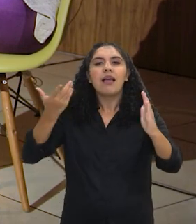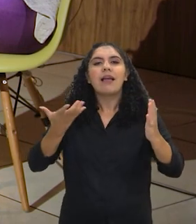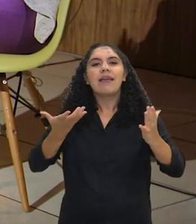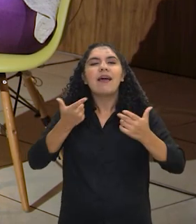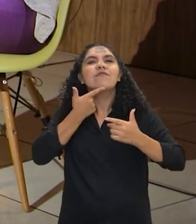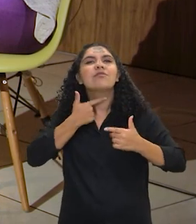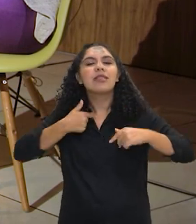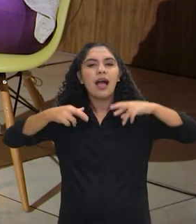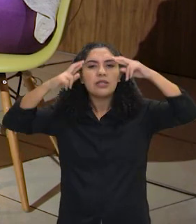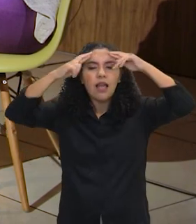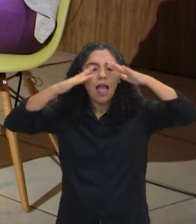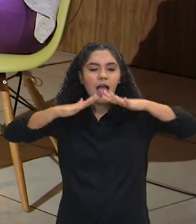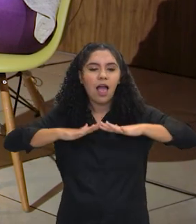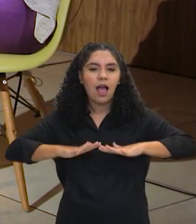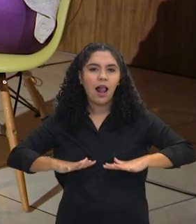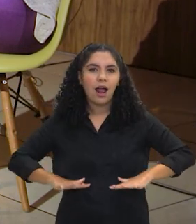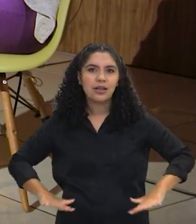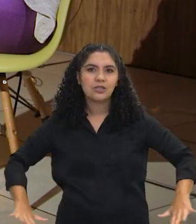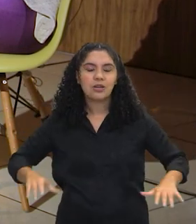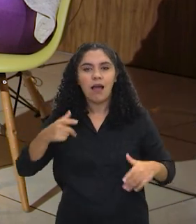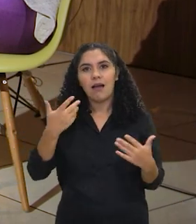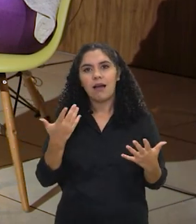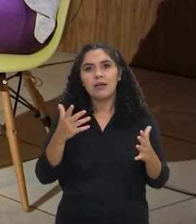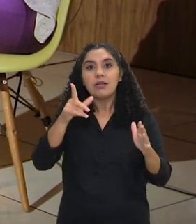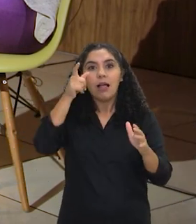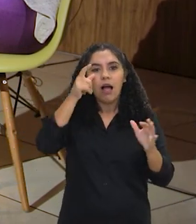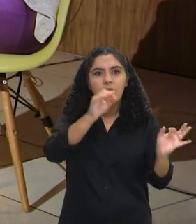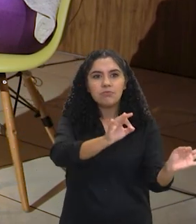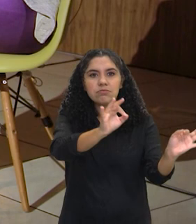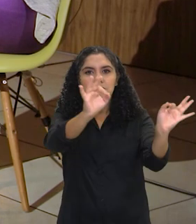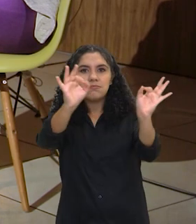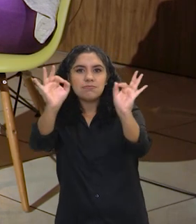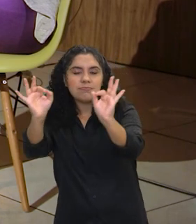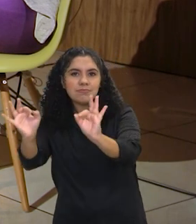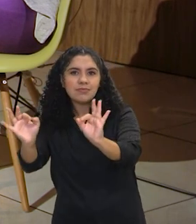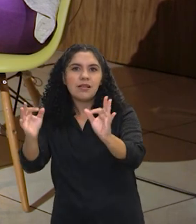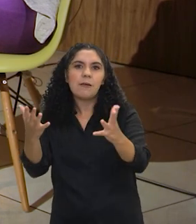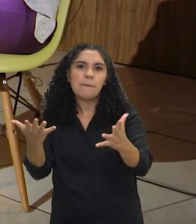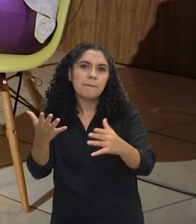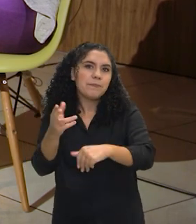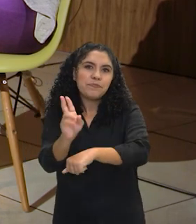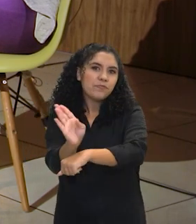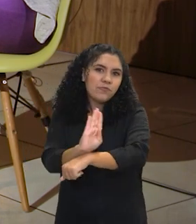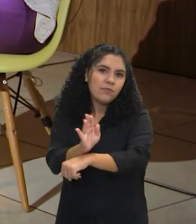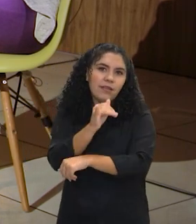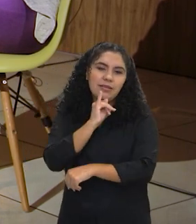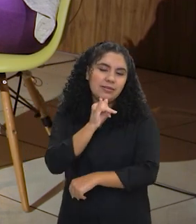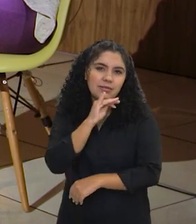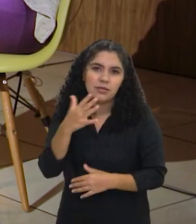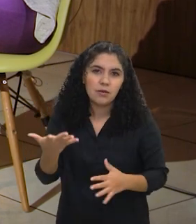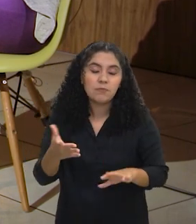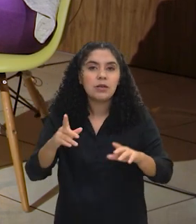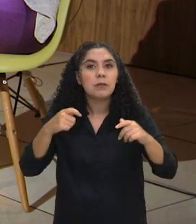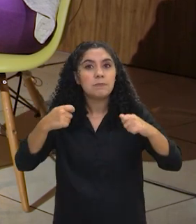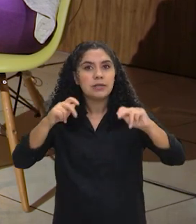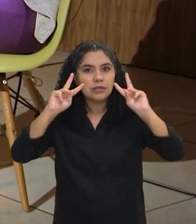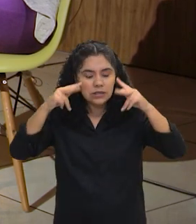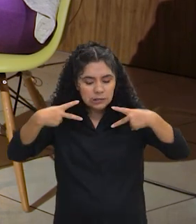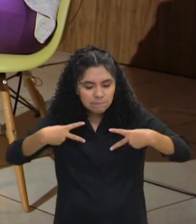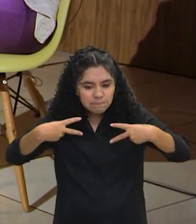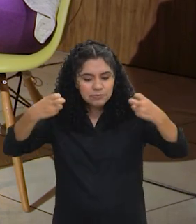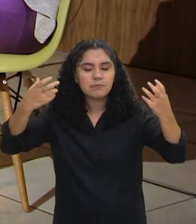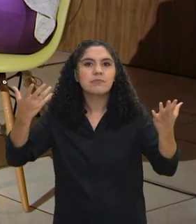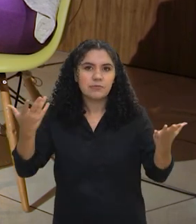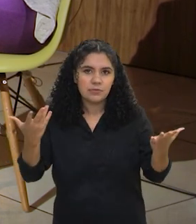um filme, né? E aí já é mais uma tela. Então, é mais para a pessoa ter a consciência mesmo de que precisa dar uma